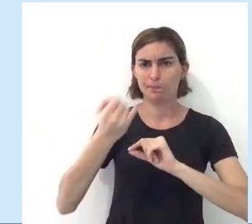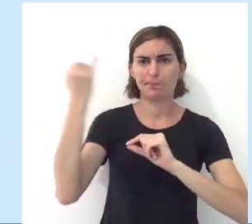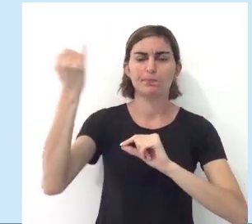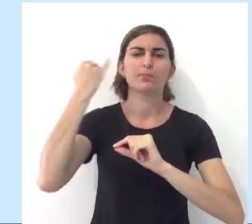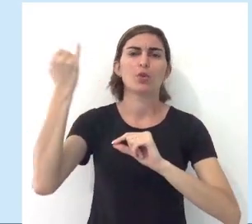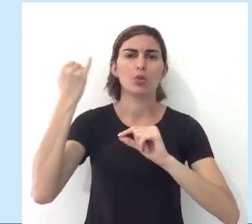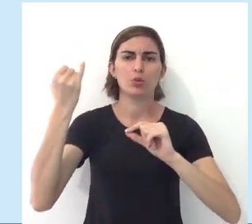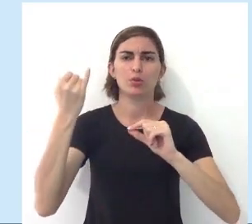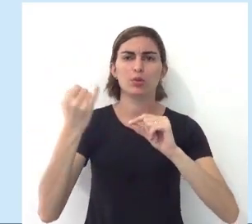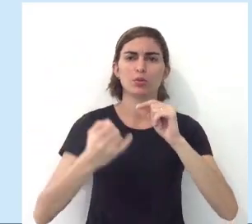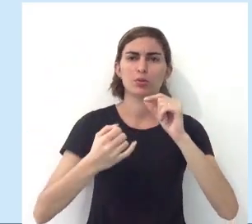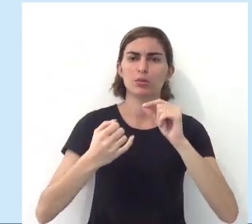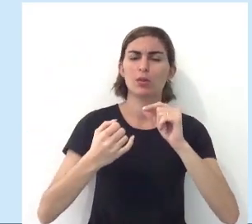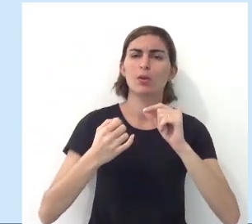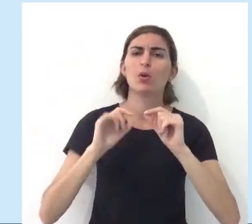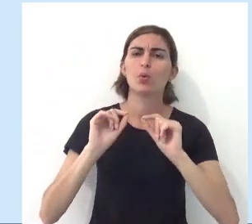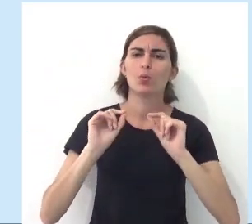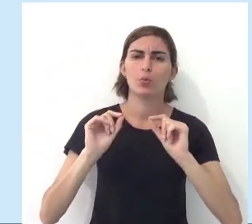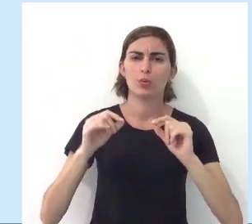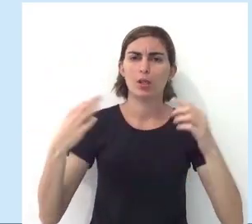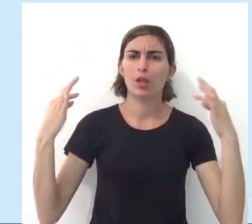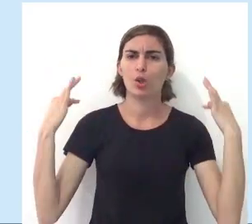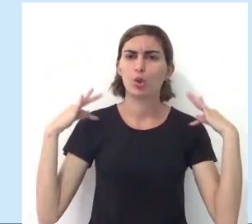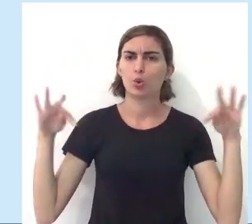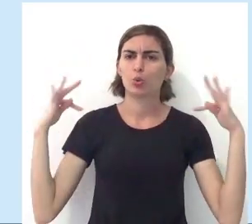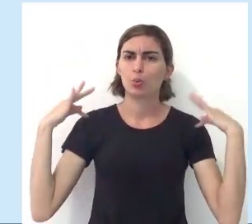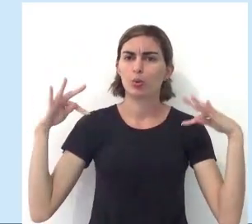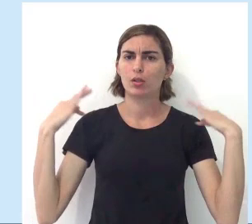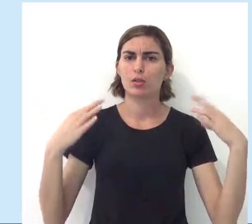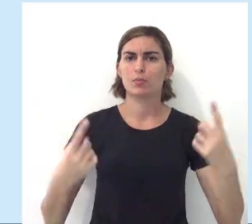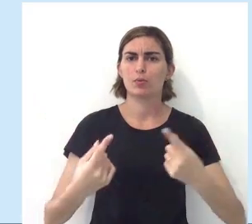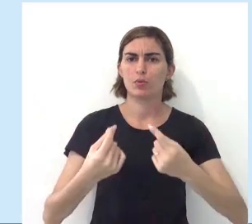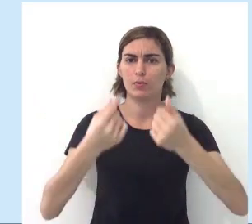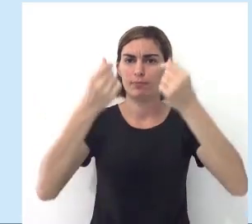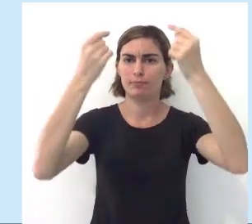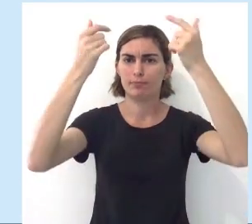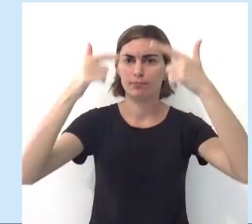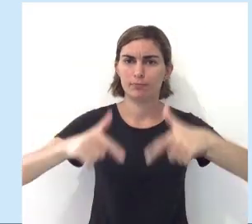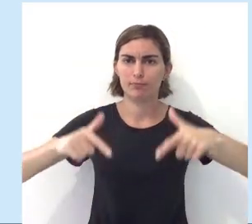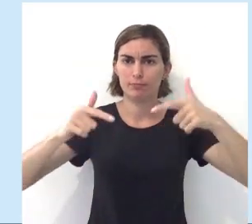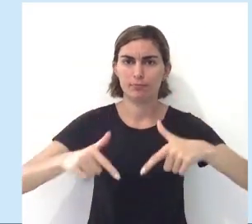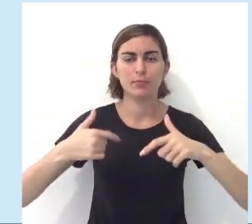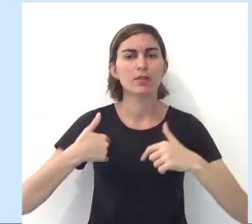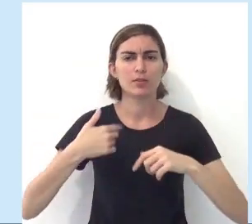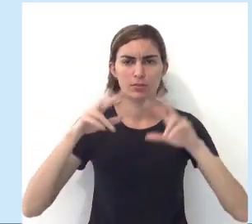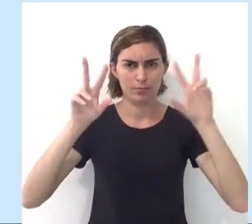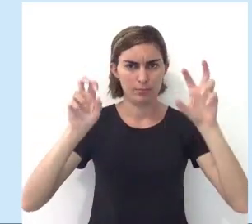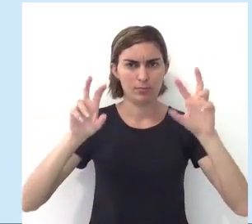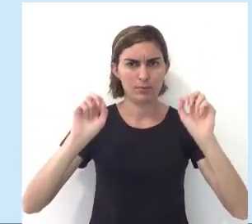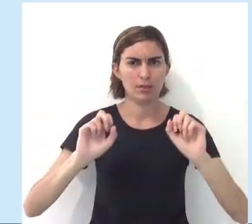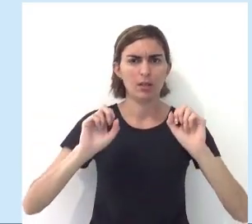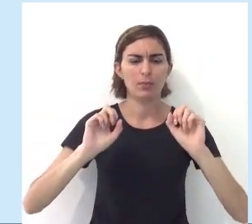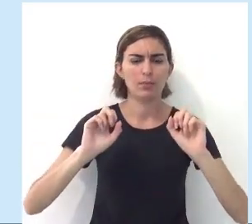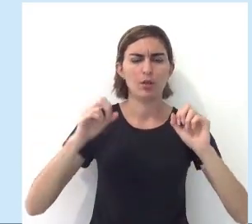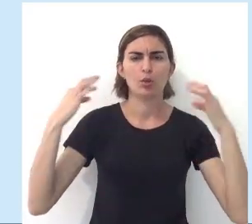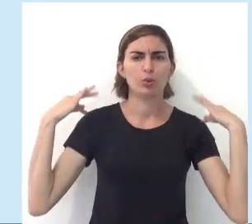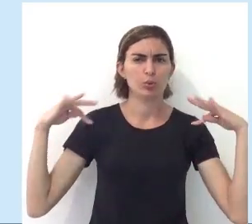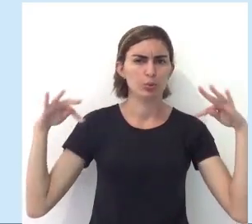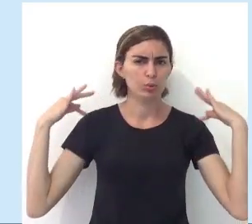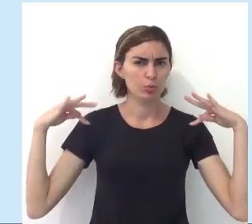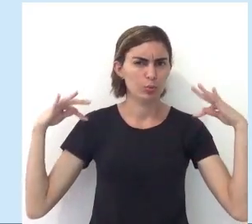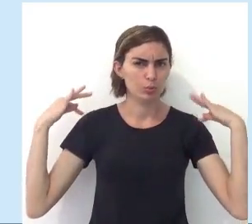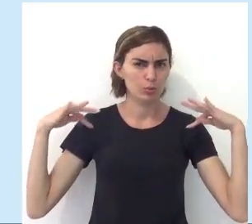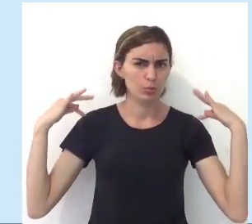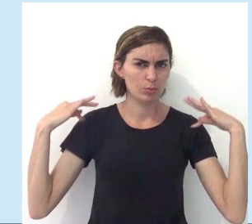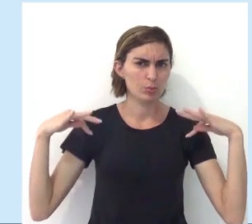sobre a importância da indústria do turismo para a economia regional, então a gente vai entender um pouquinho sobre o